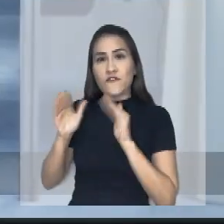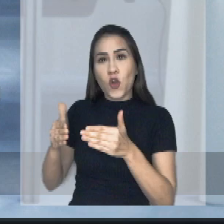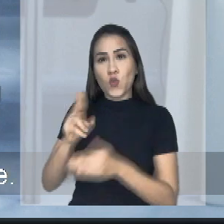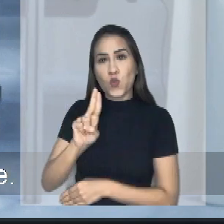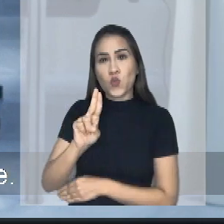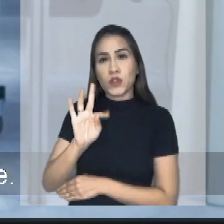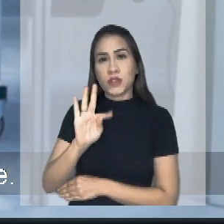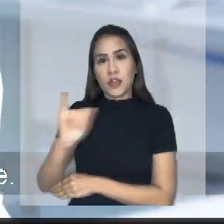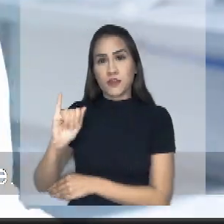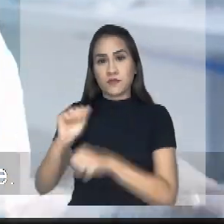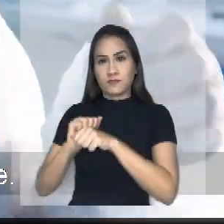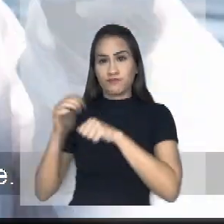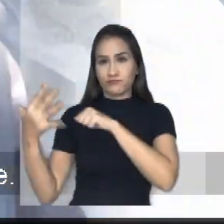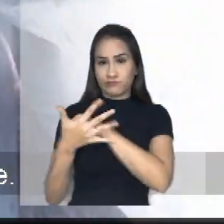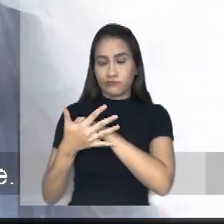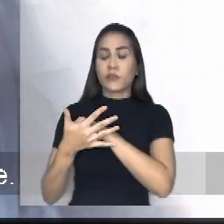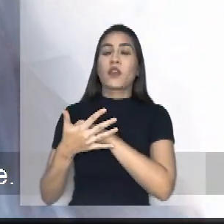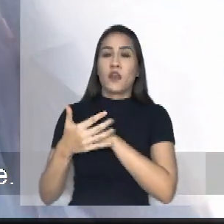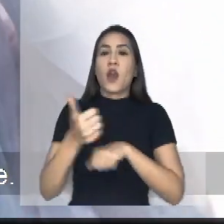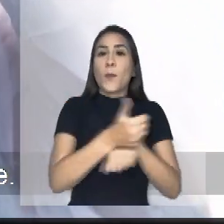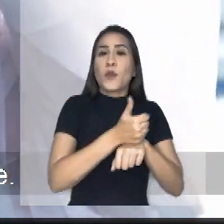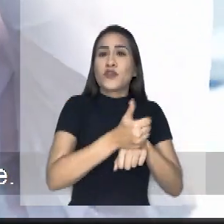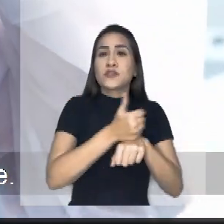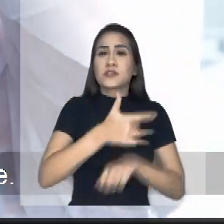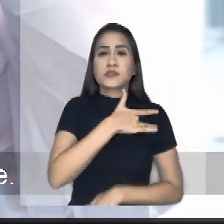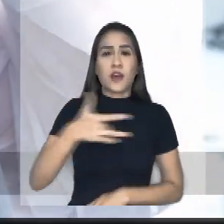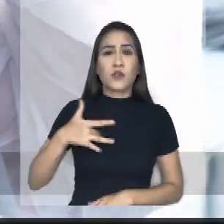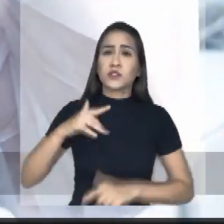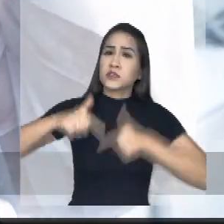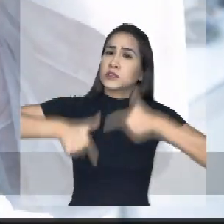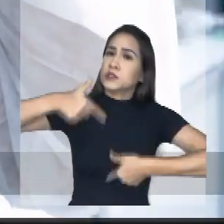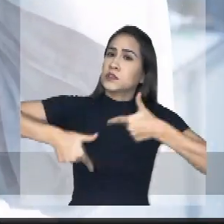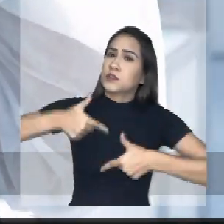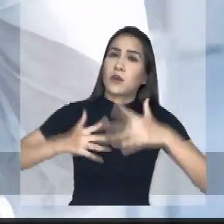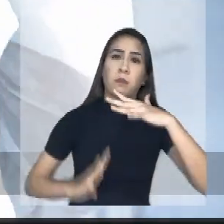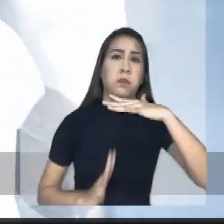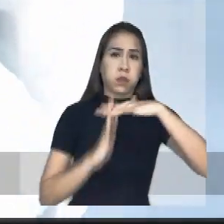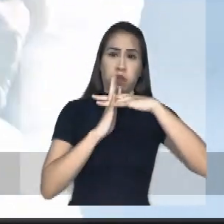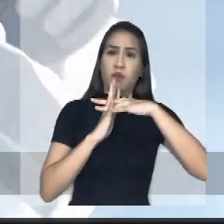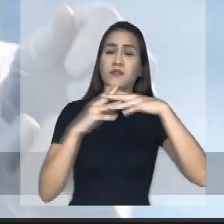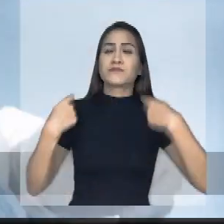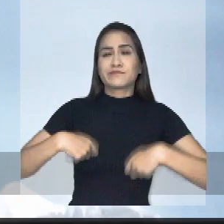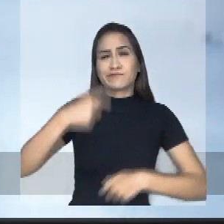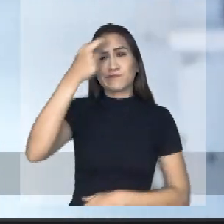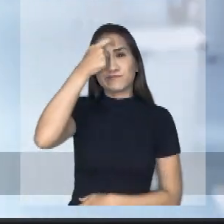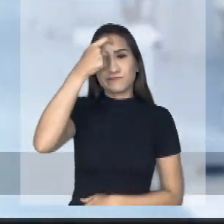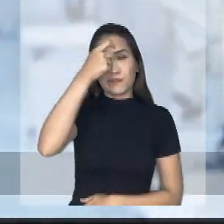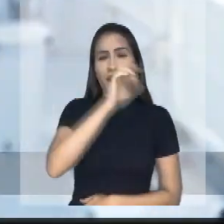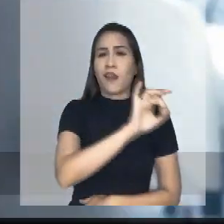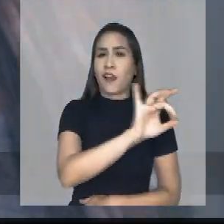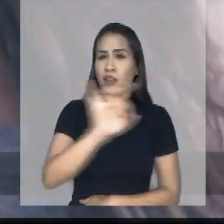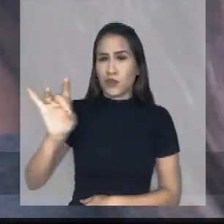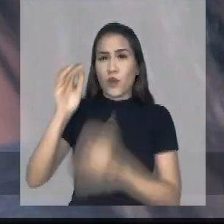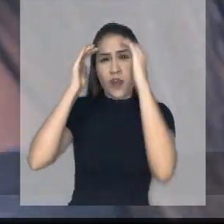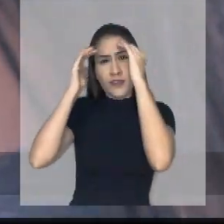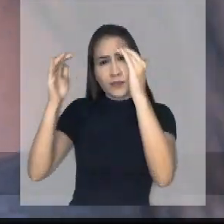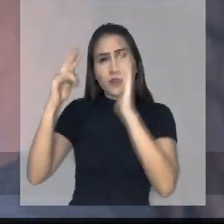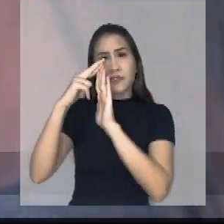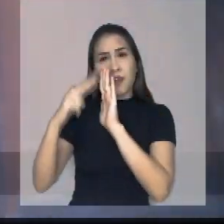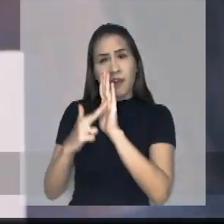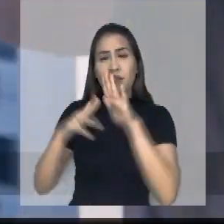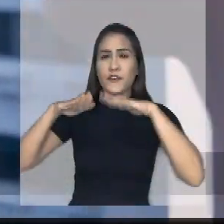UTI. Os profissionais de saúde estão trabalhando além do limite, mas para vencer essa batalha, precisamos de cada cearense.